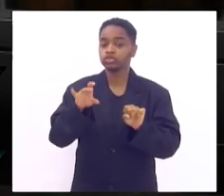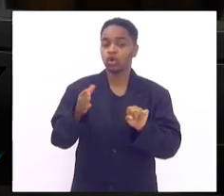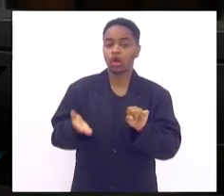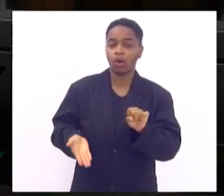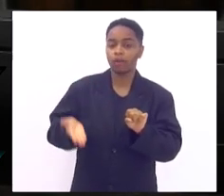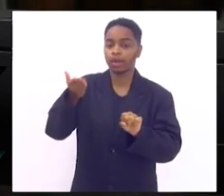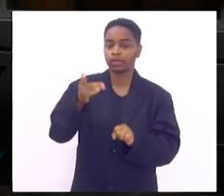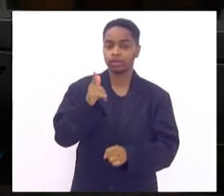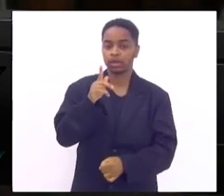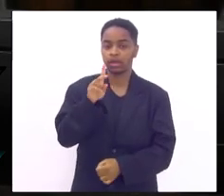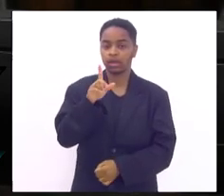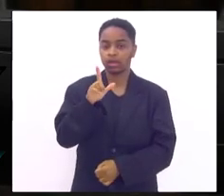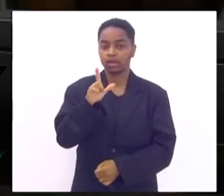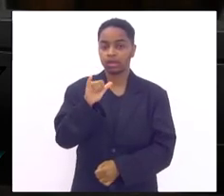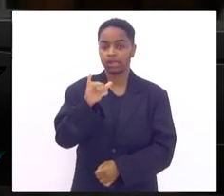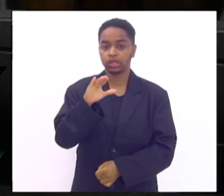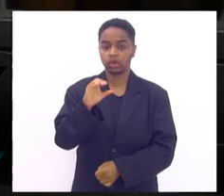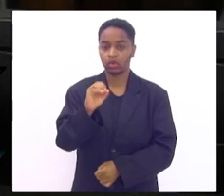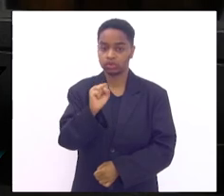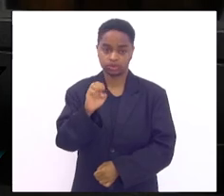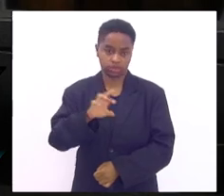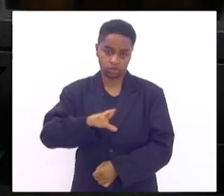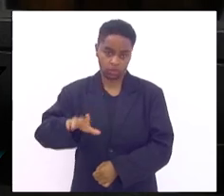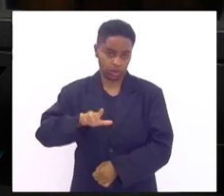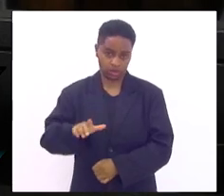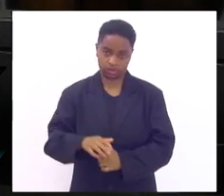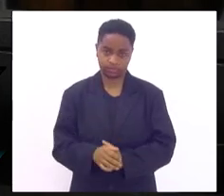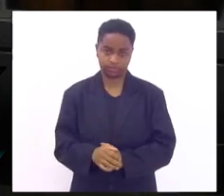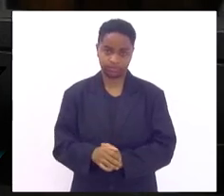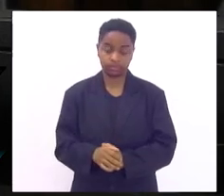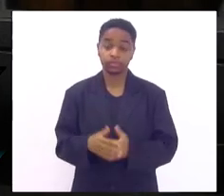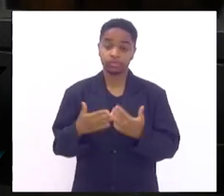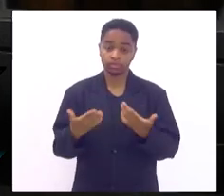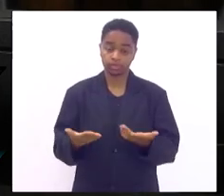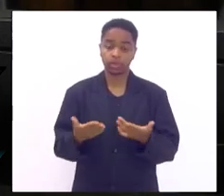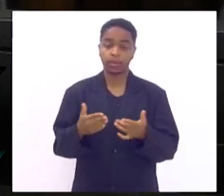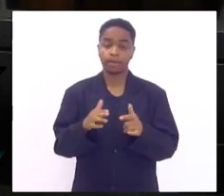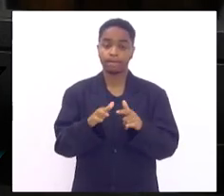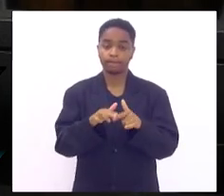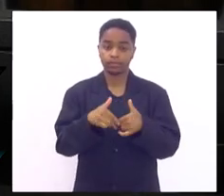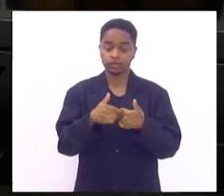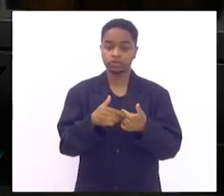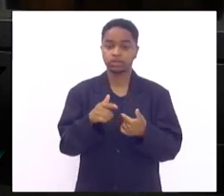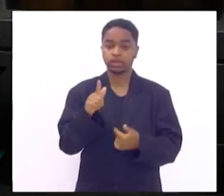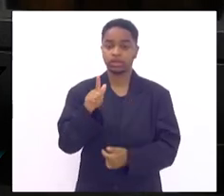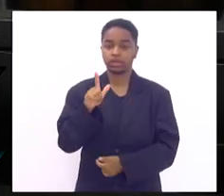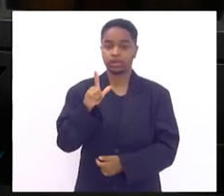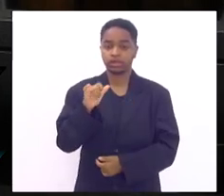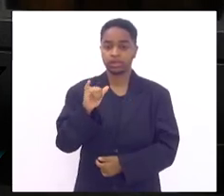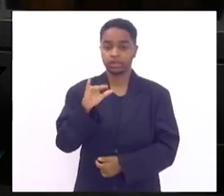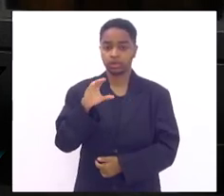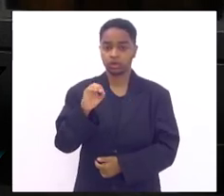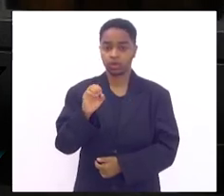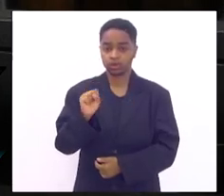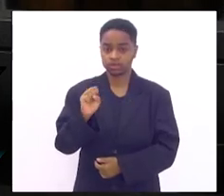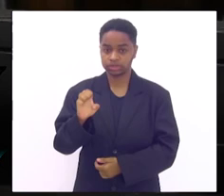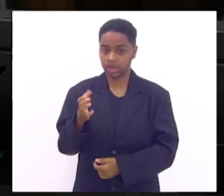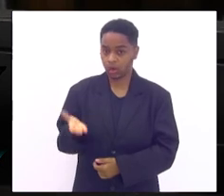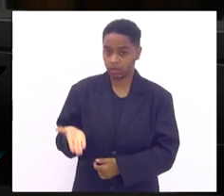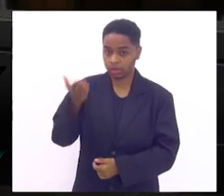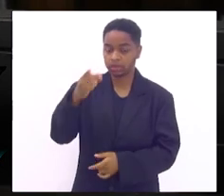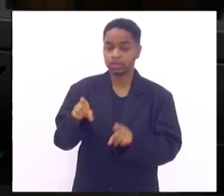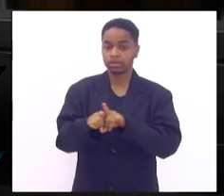sangue como muita gente pensa não é por esse nível de glicose no sangue desses carboidratos estarem frequentemente